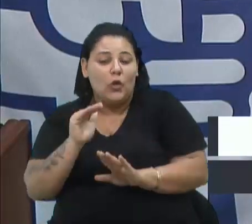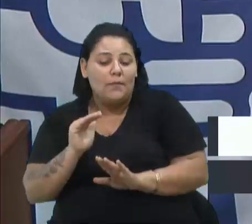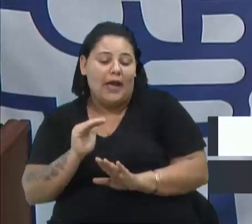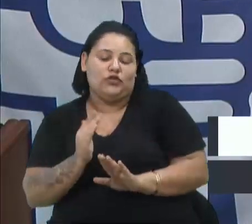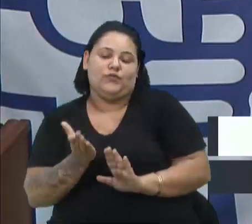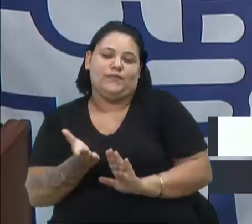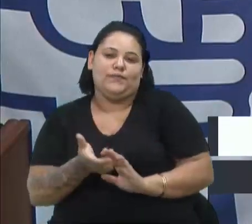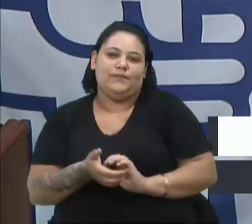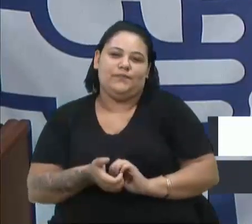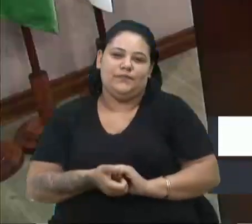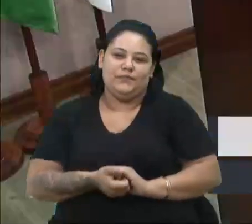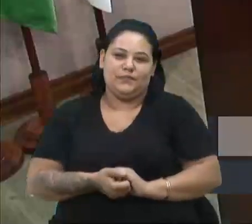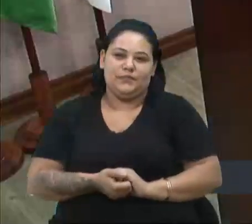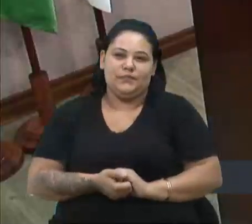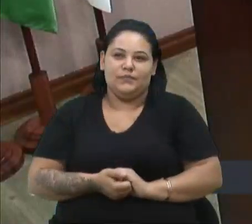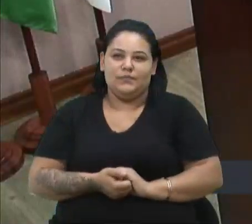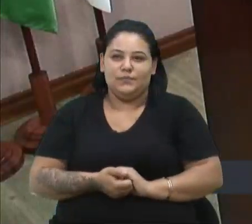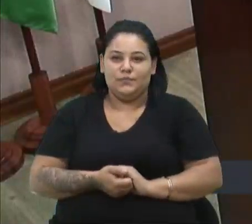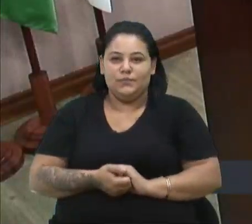favorável. Muito obrigado. Para declarar voto...